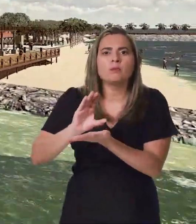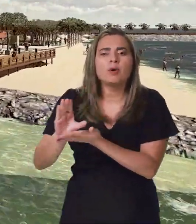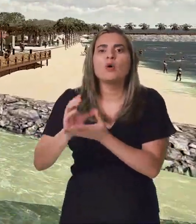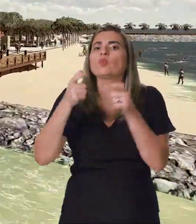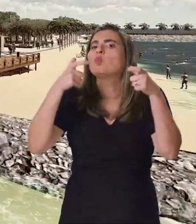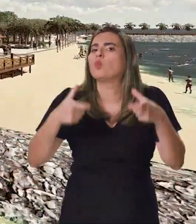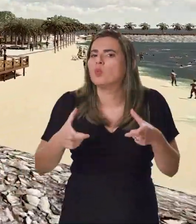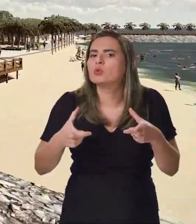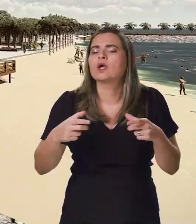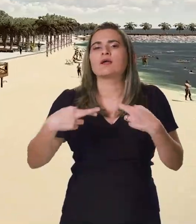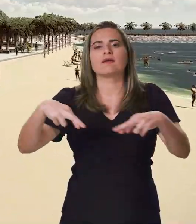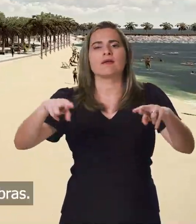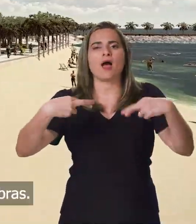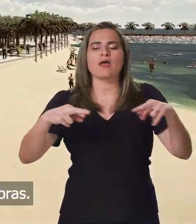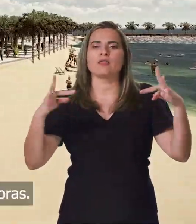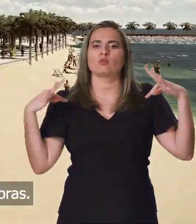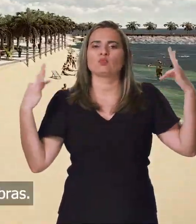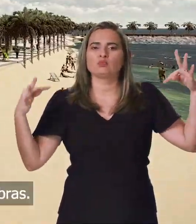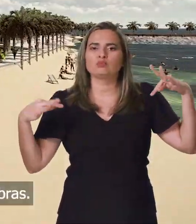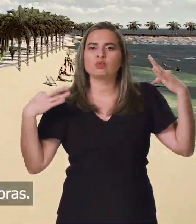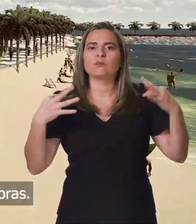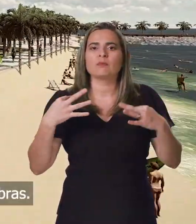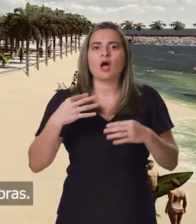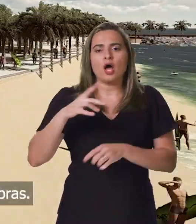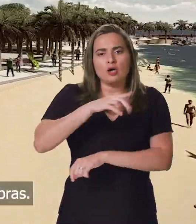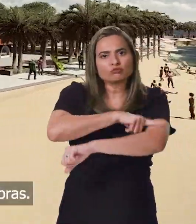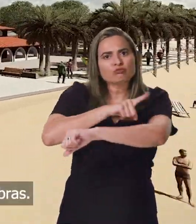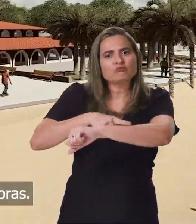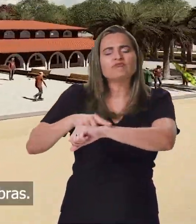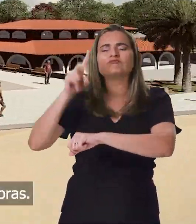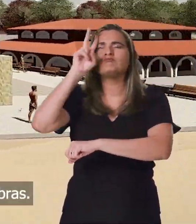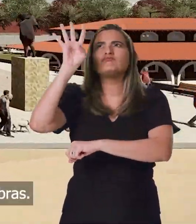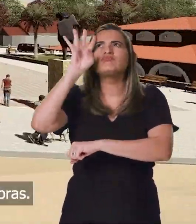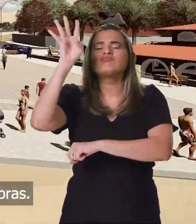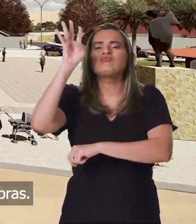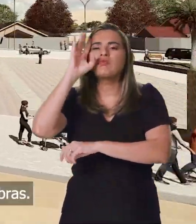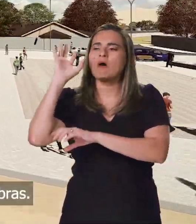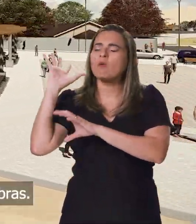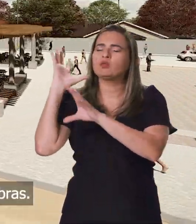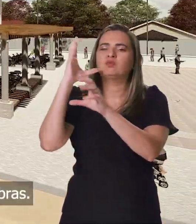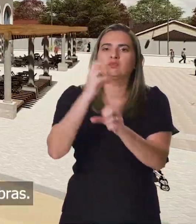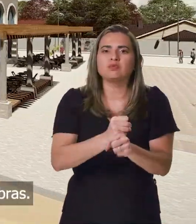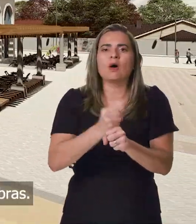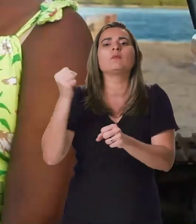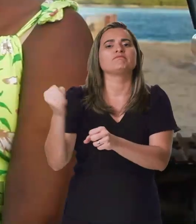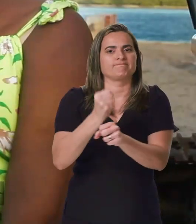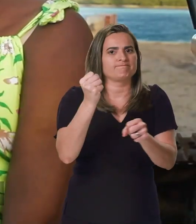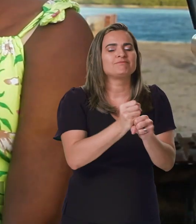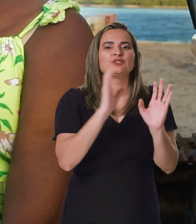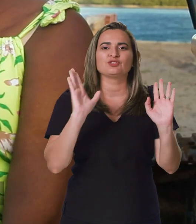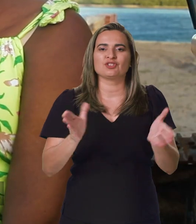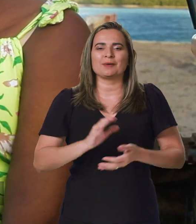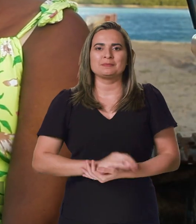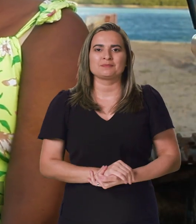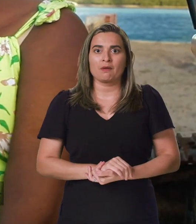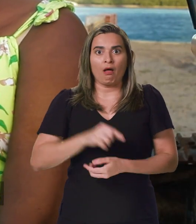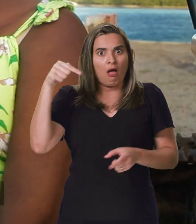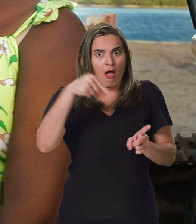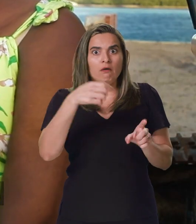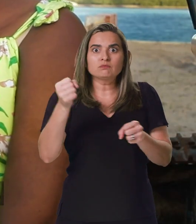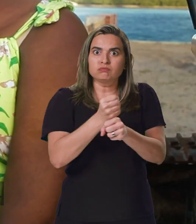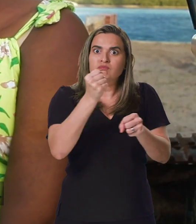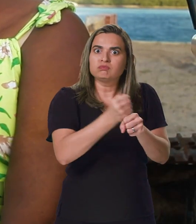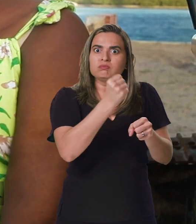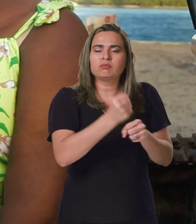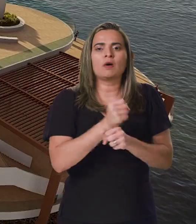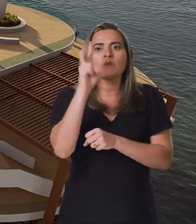complexo turístico da Redinha, um sonho histórico da Zona Norte que já está em obras. Essa obra aqui do mercado vai ficar